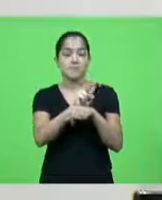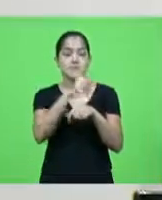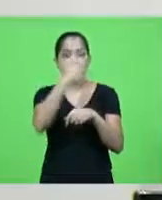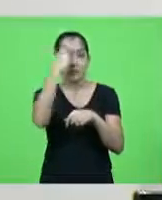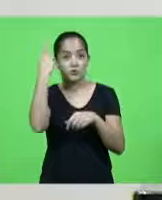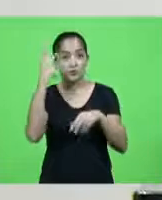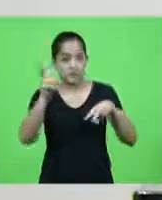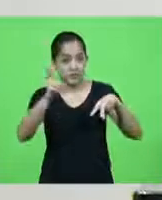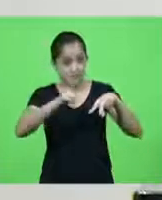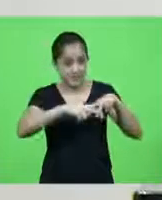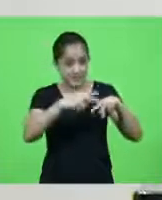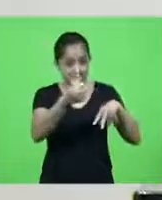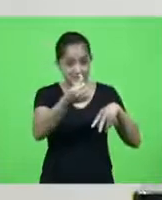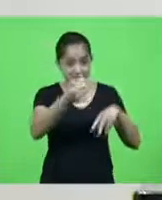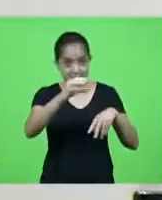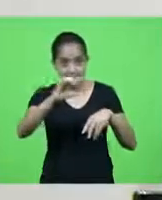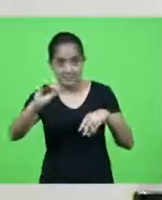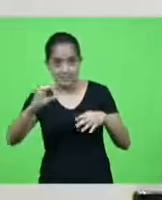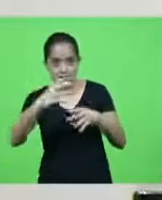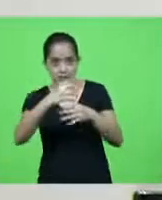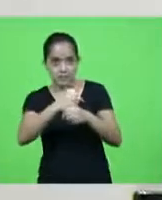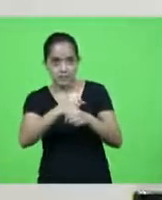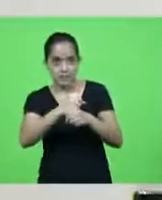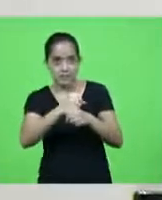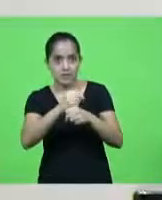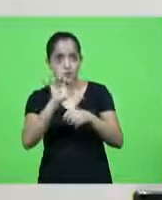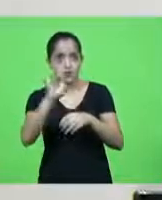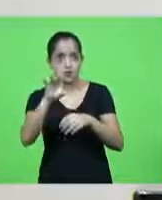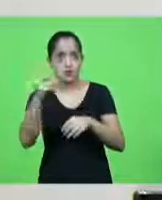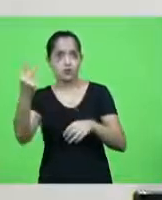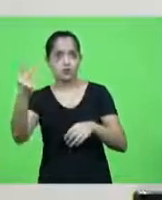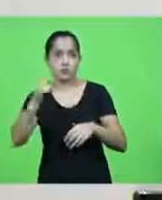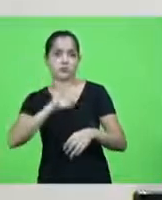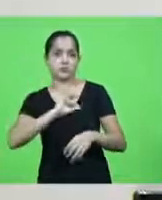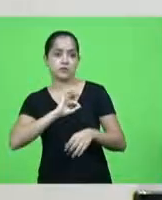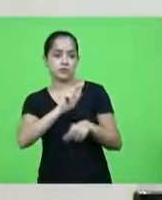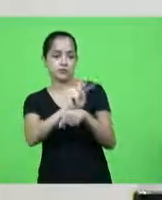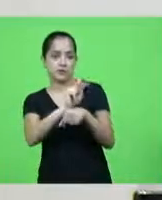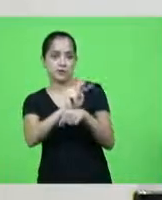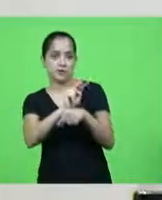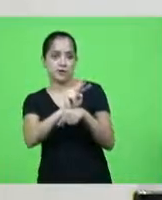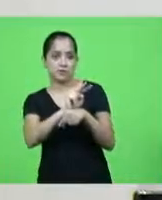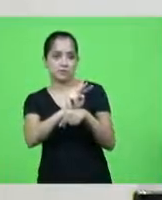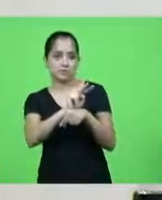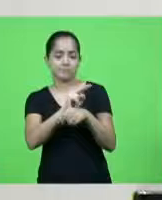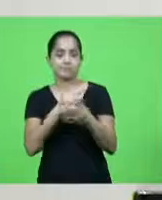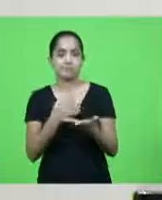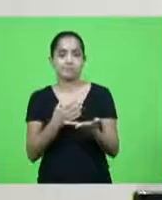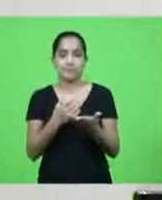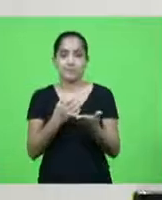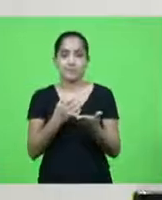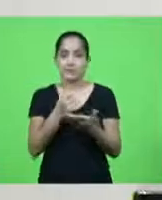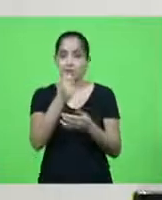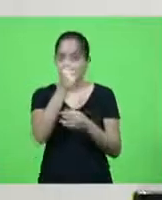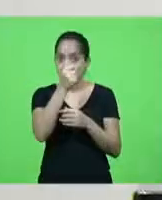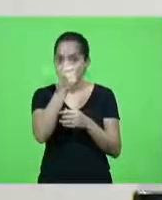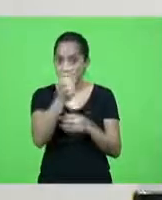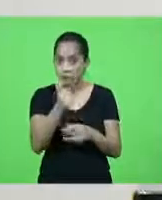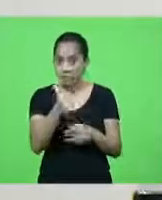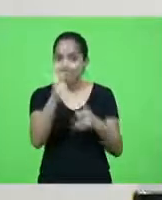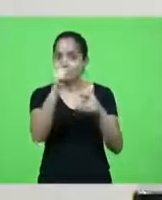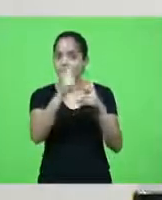presta atenção tem uma bomba a explodir nos presídios de Santa